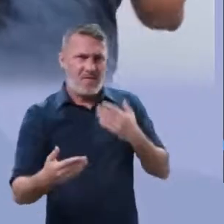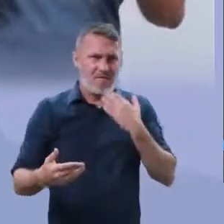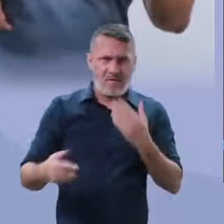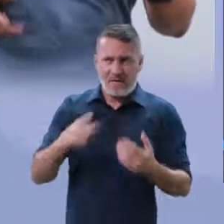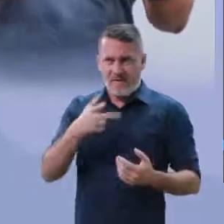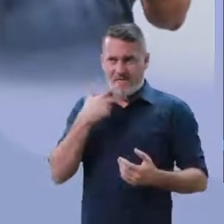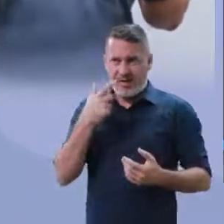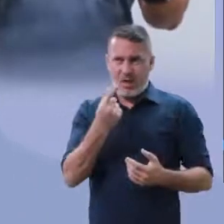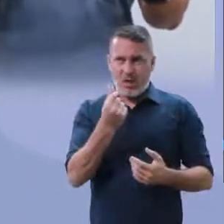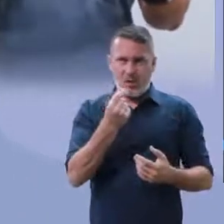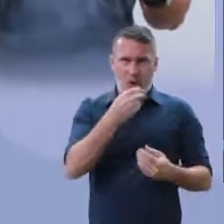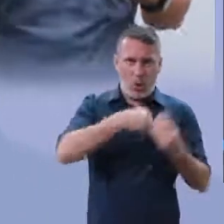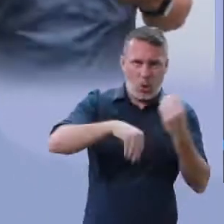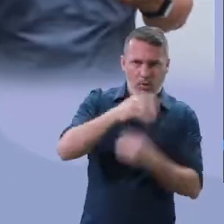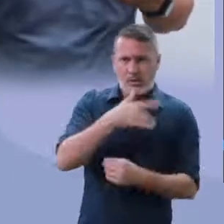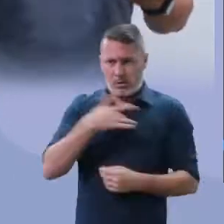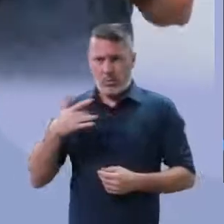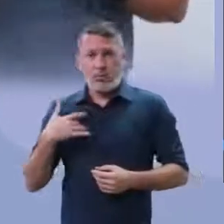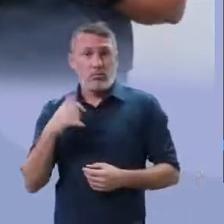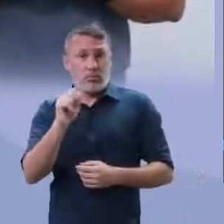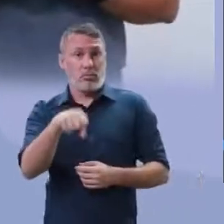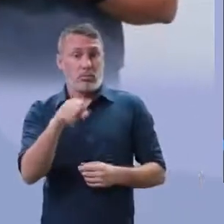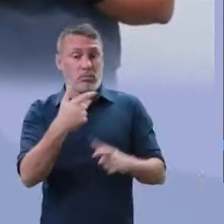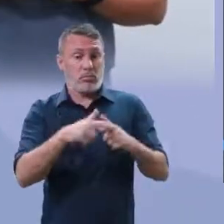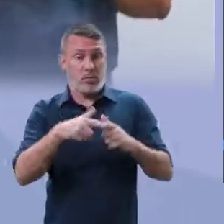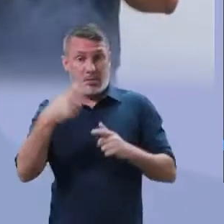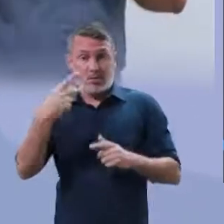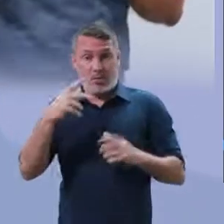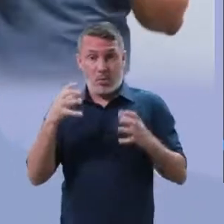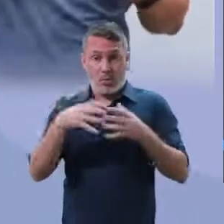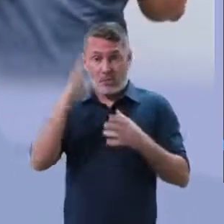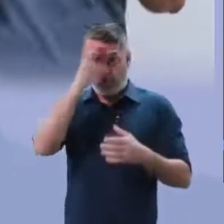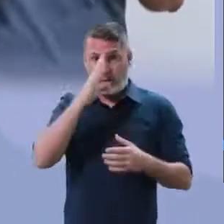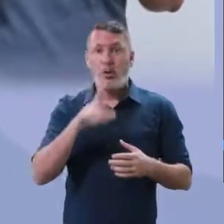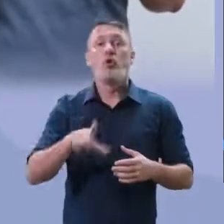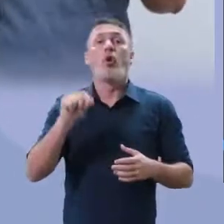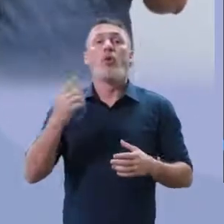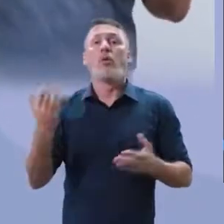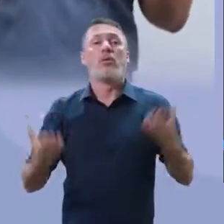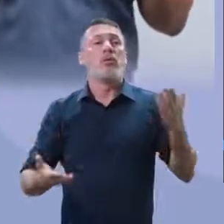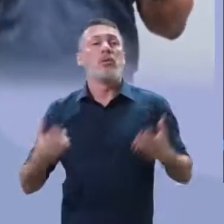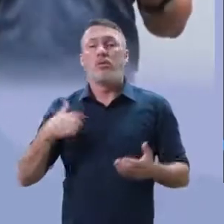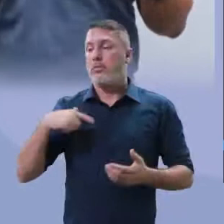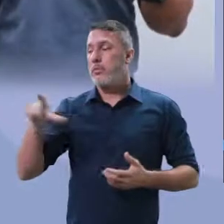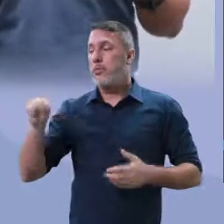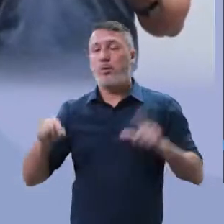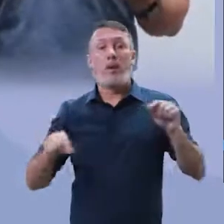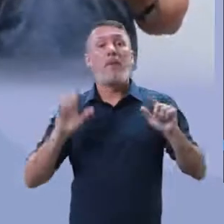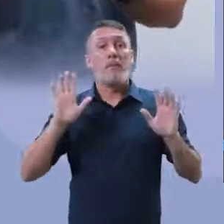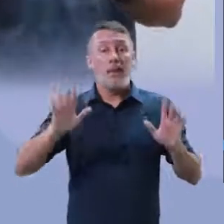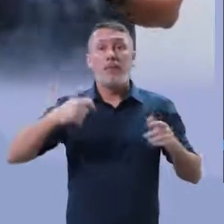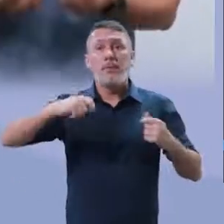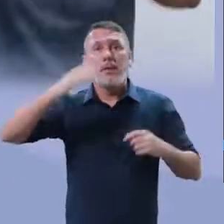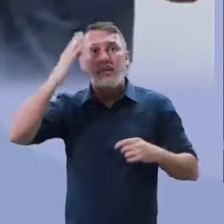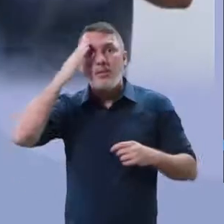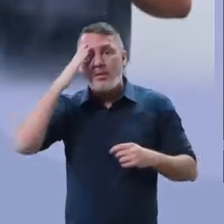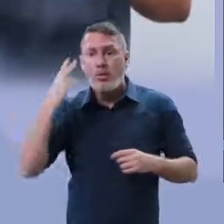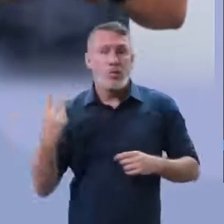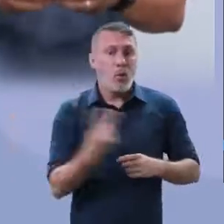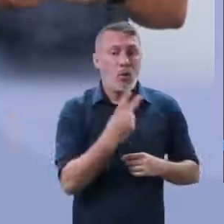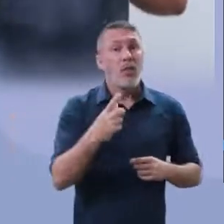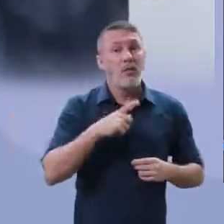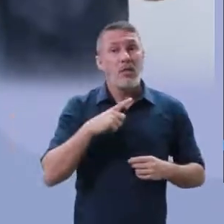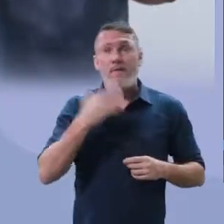está falando que a economia é saúde? Sim, o problema do brasileiro é querer escolher um lado, nós precisamos entender que os dois lados são